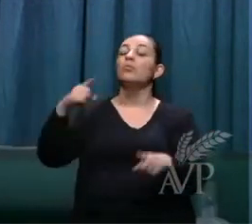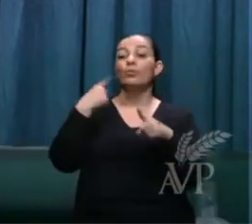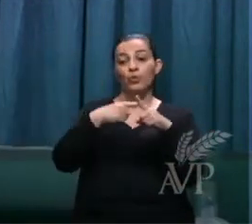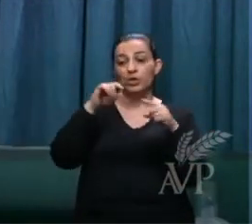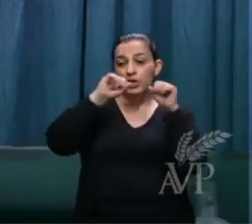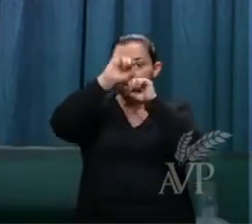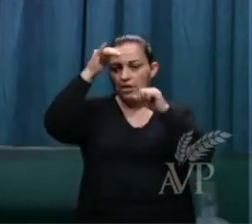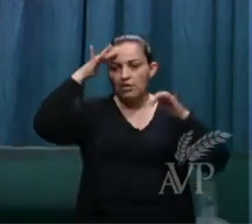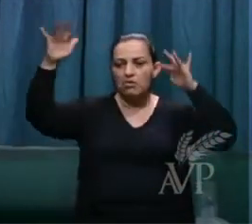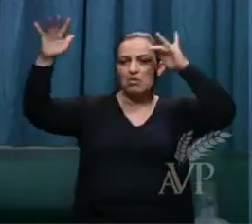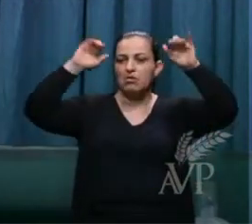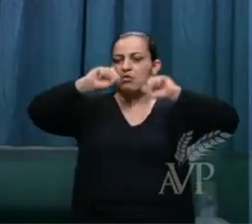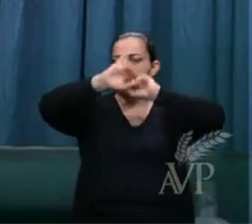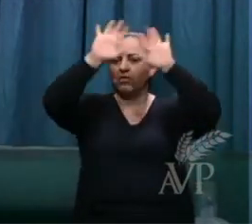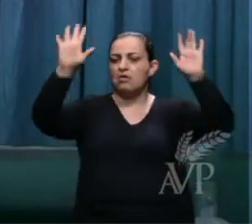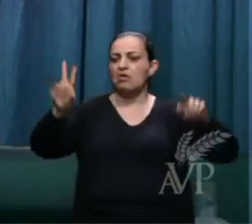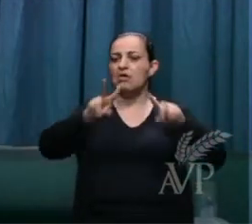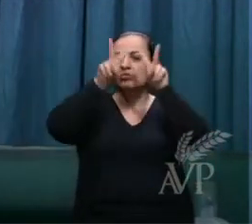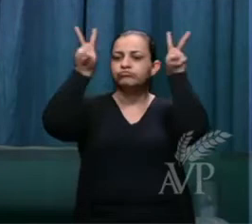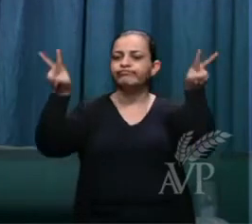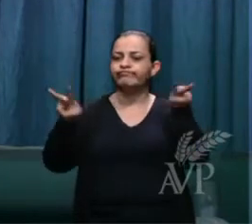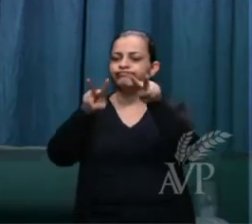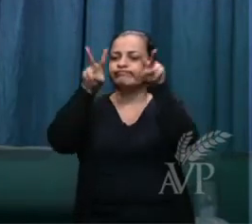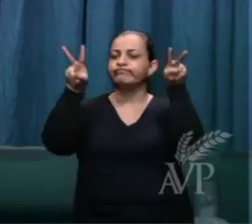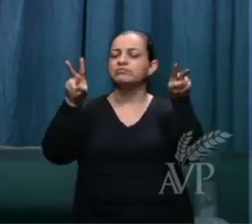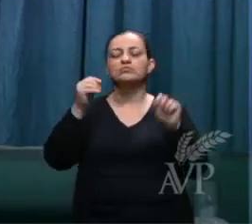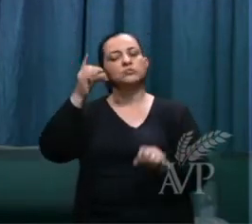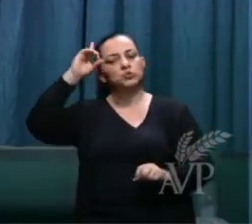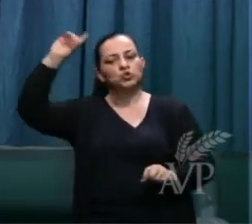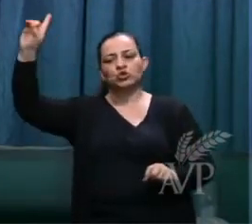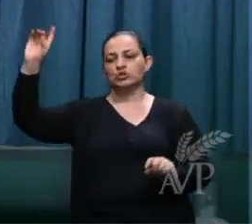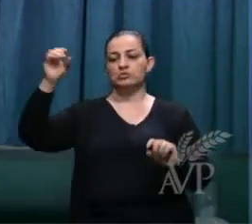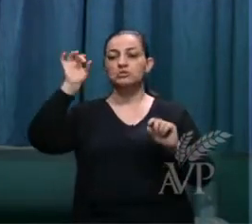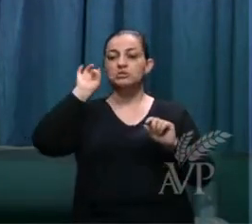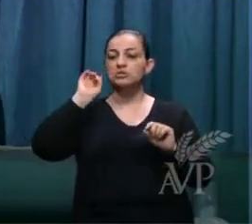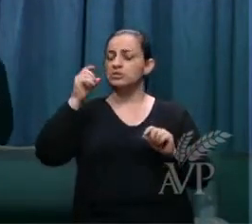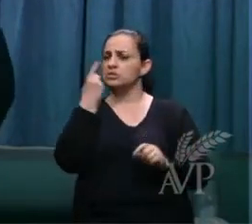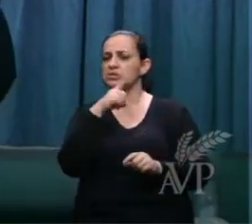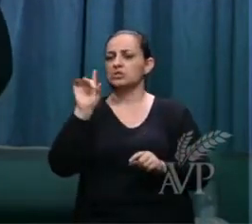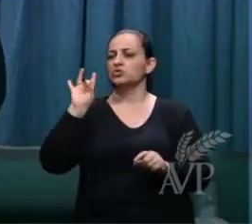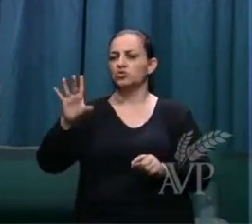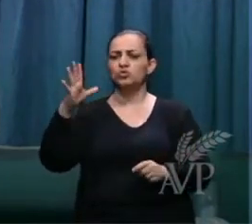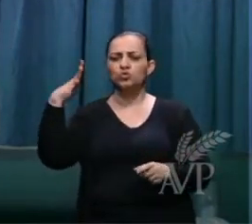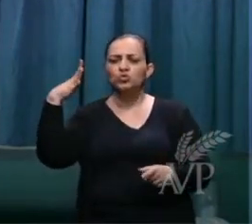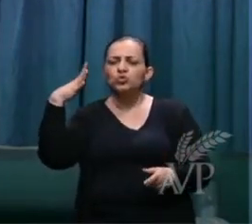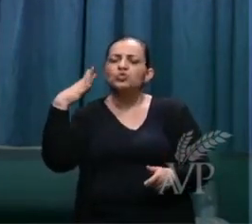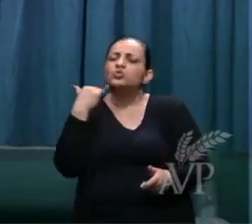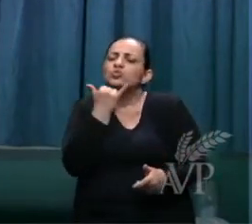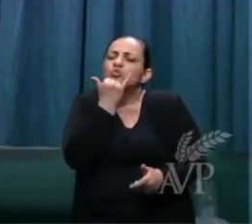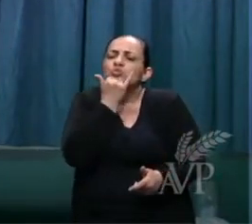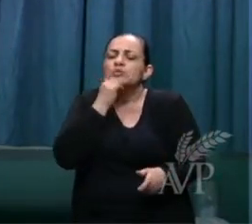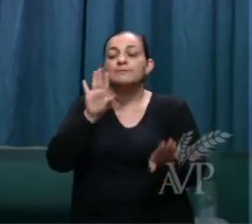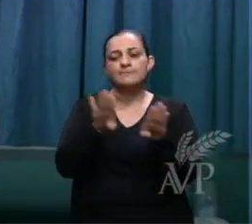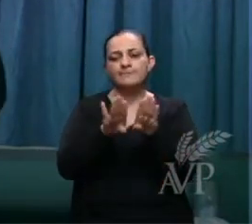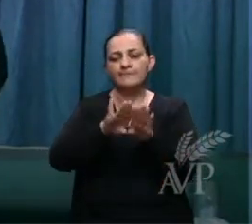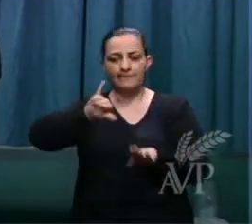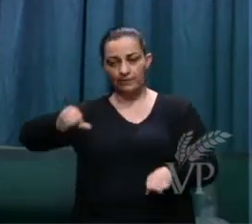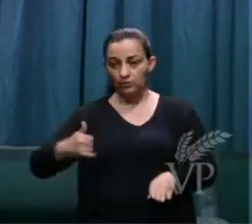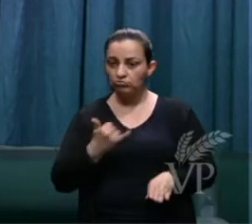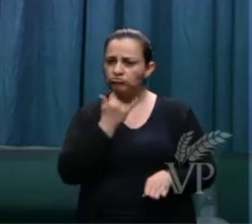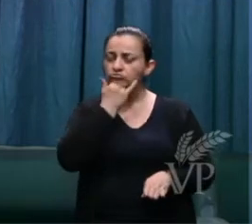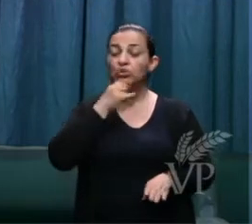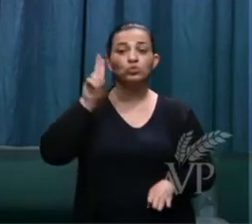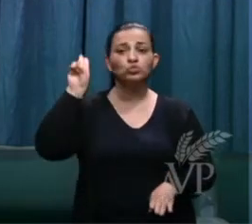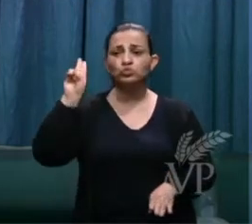vejam vocês Deus ele não só perdoa mas ele nos justifica é como se